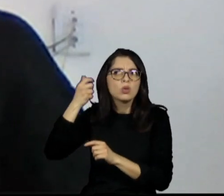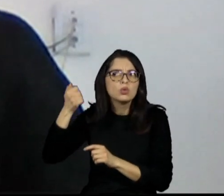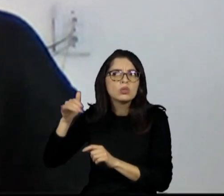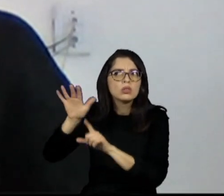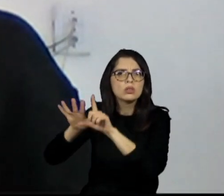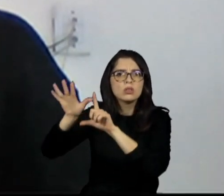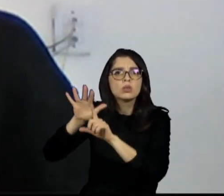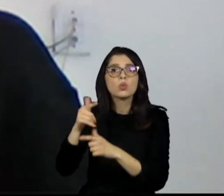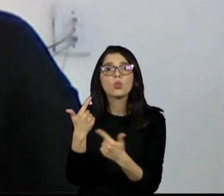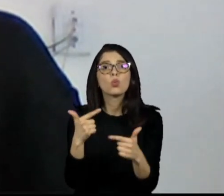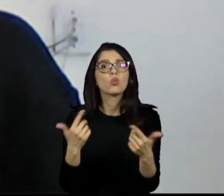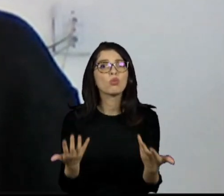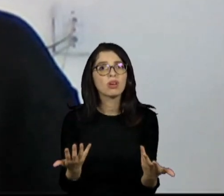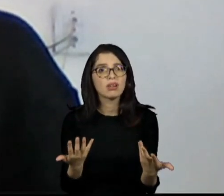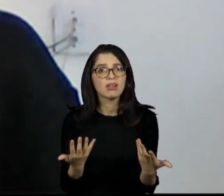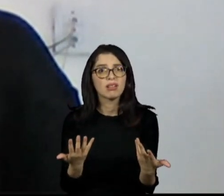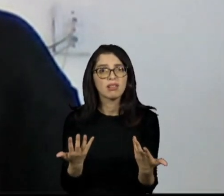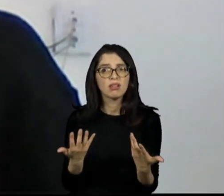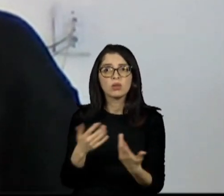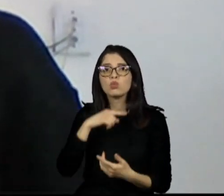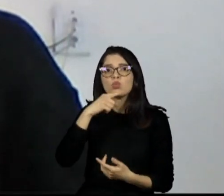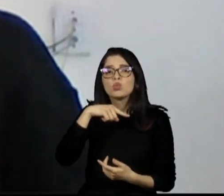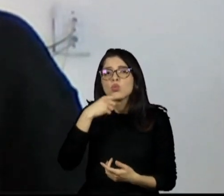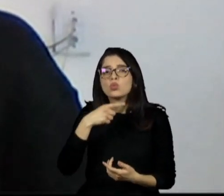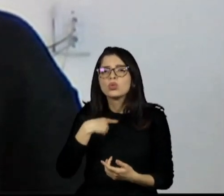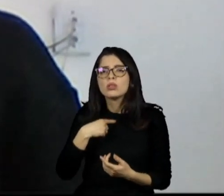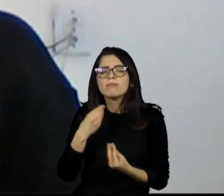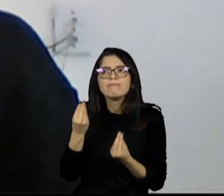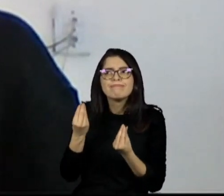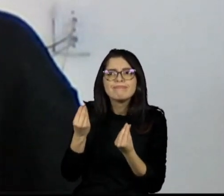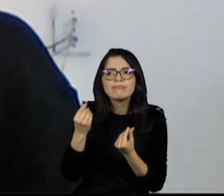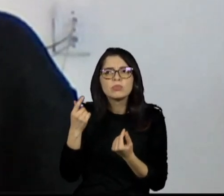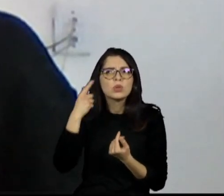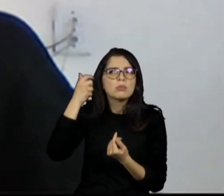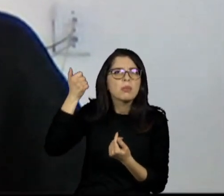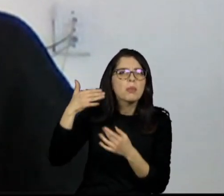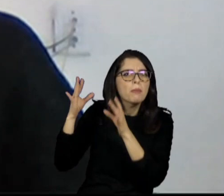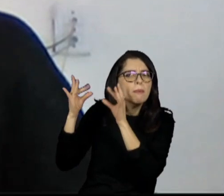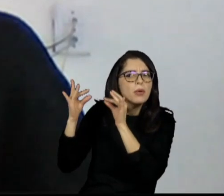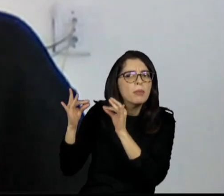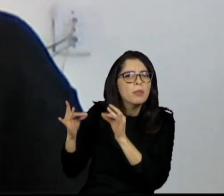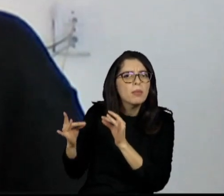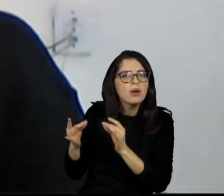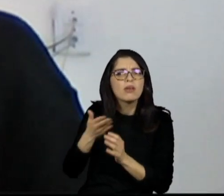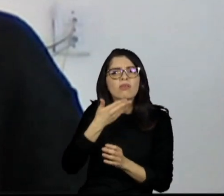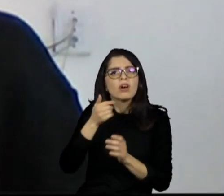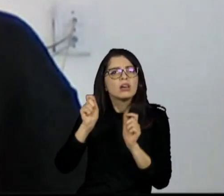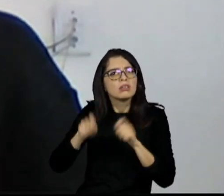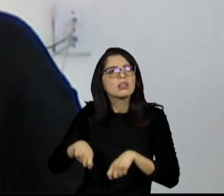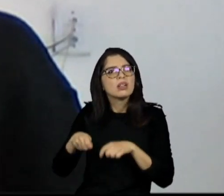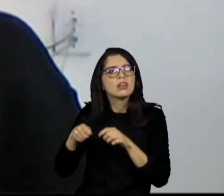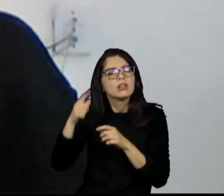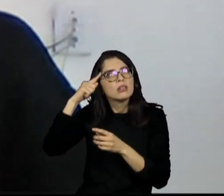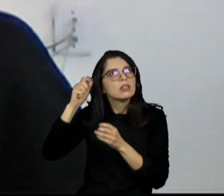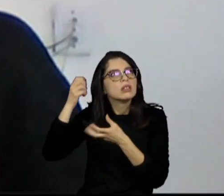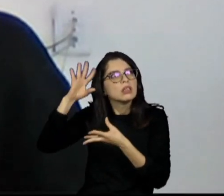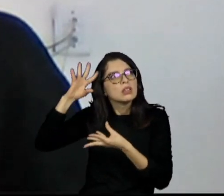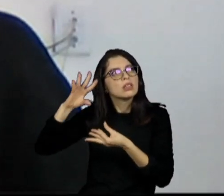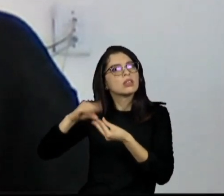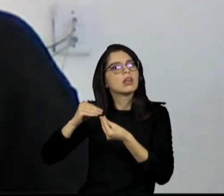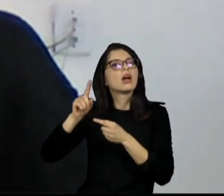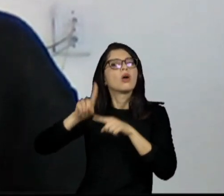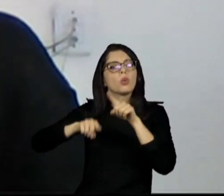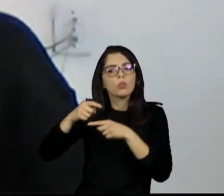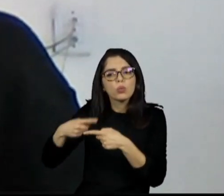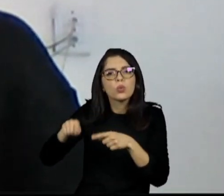também não conseguem fazer uma descrição que seja fácil da pessoa cega entender o que ele está tentando vender.